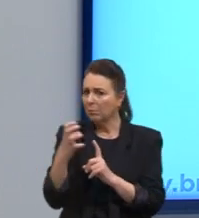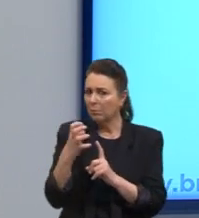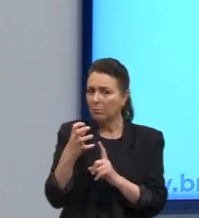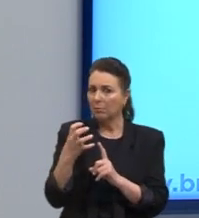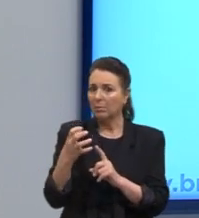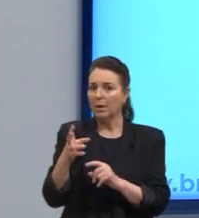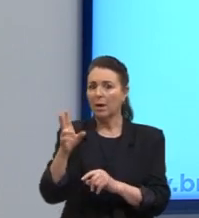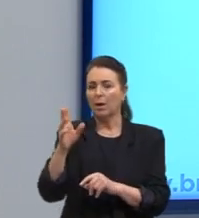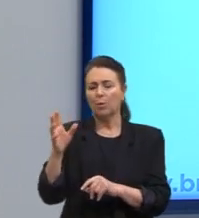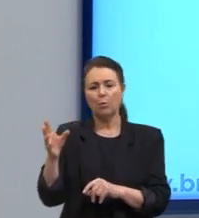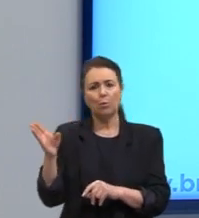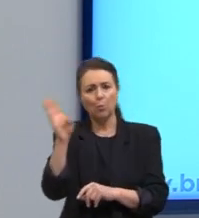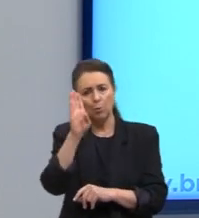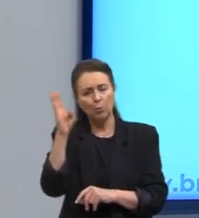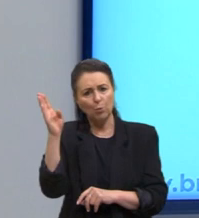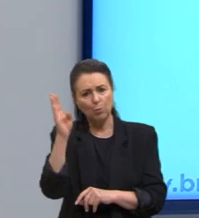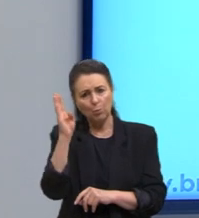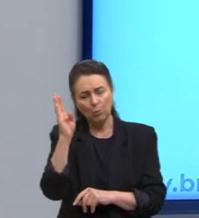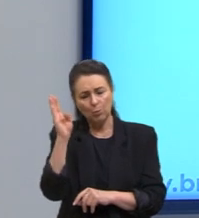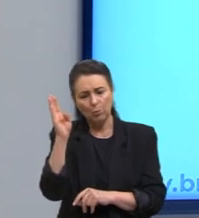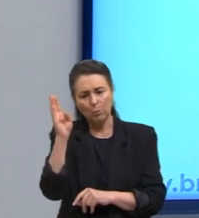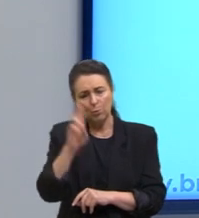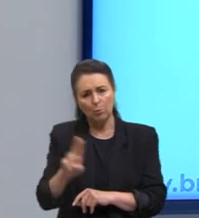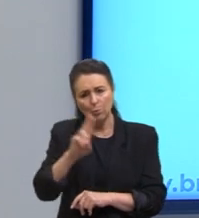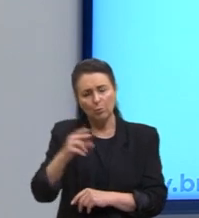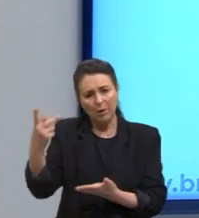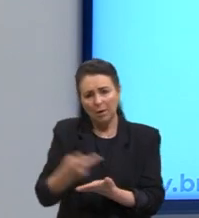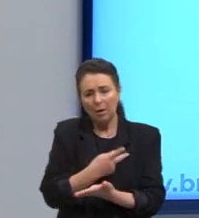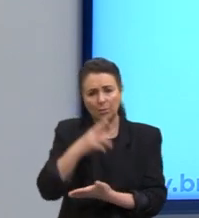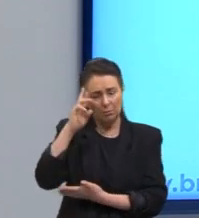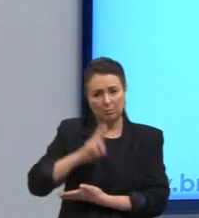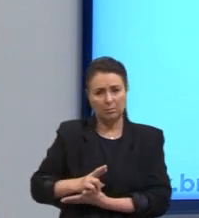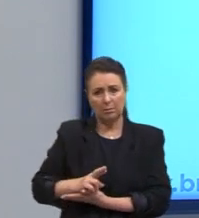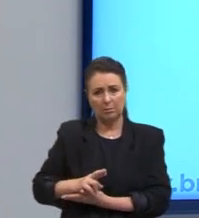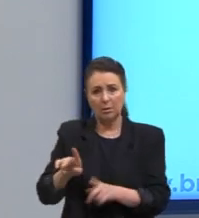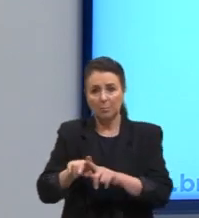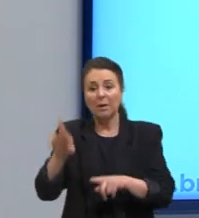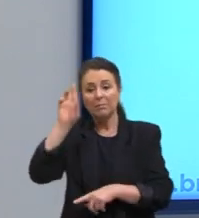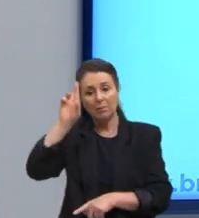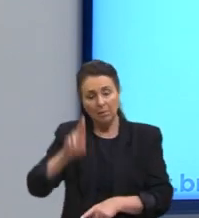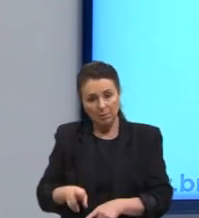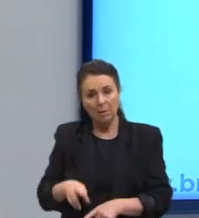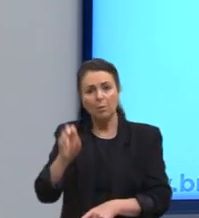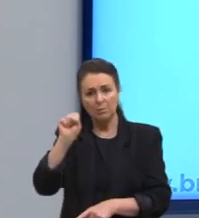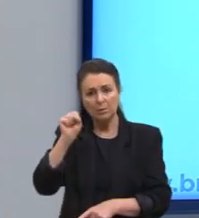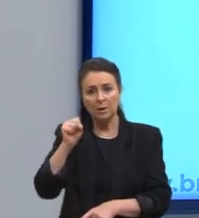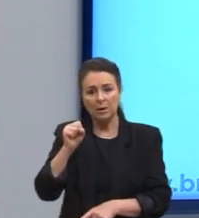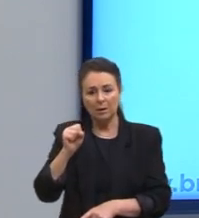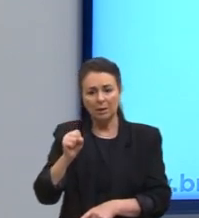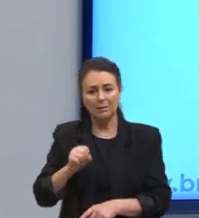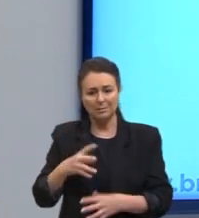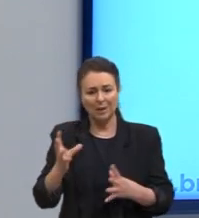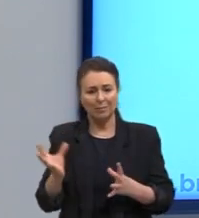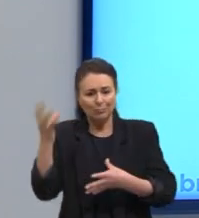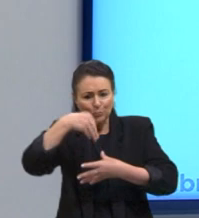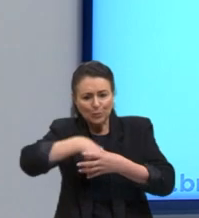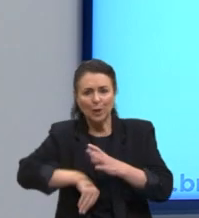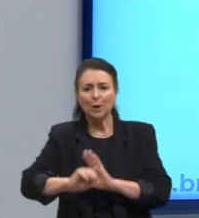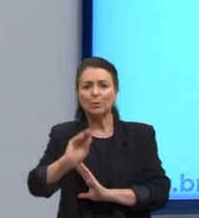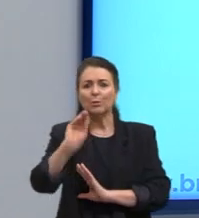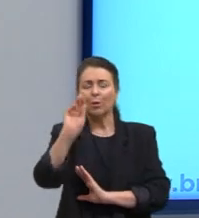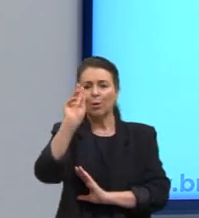uso da razão, de que forma essa razão é utilizada, certo? Mas a razão faz parte ainda da humanidade. Esse outro